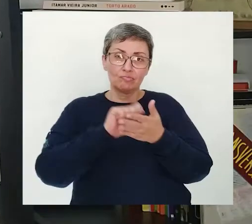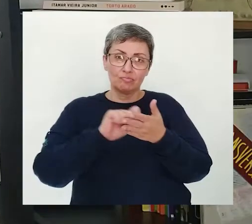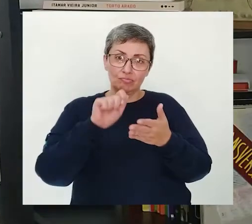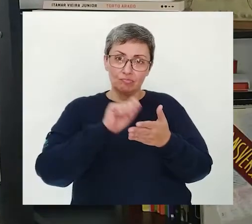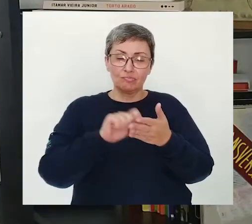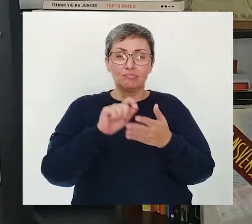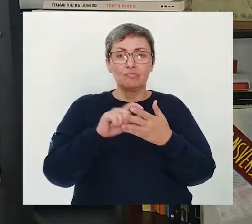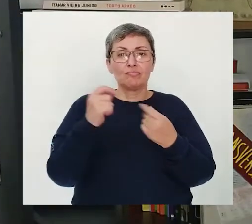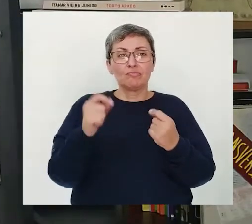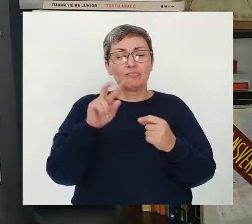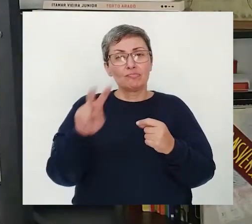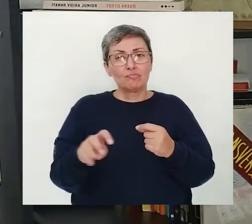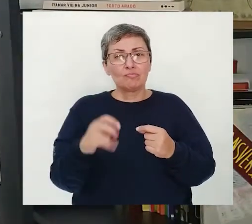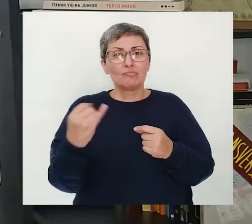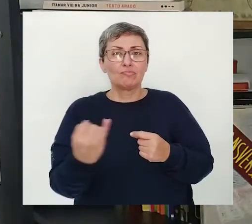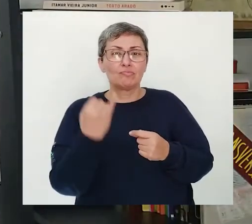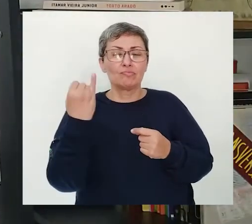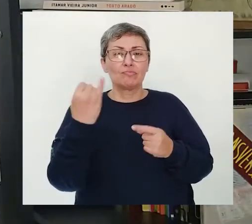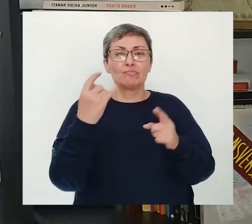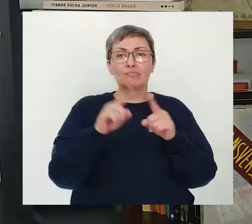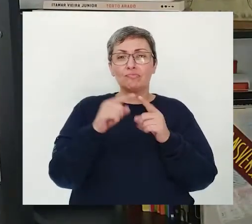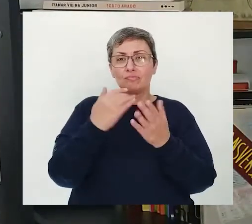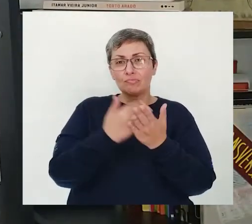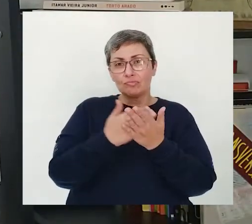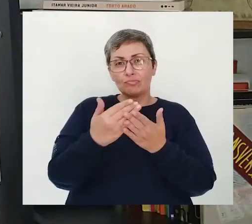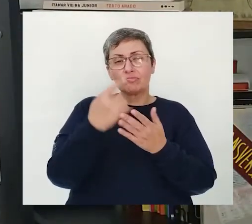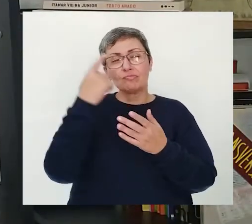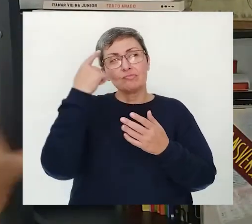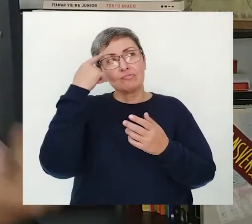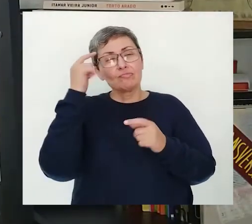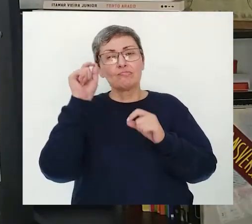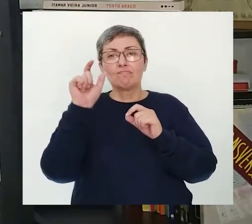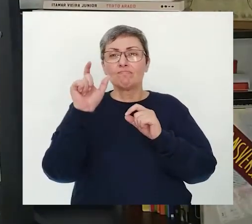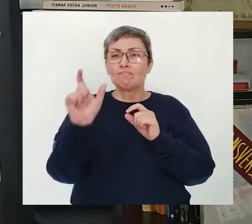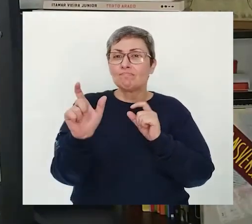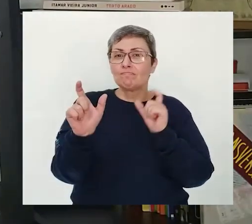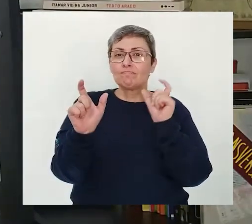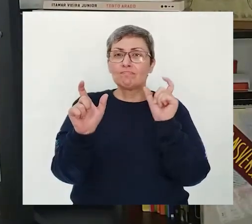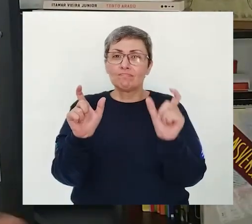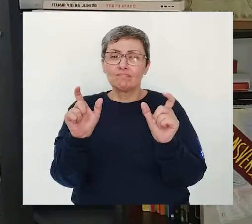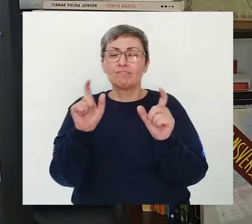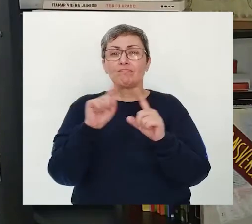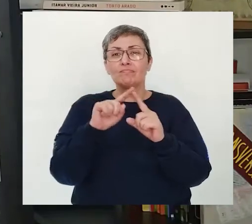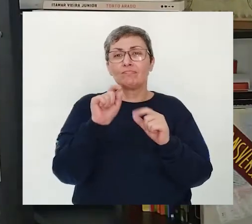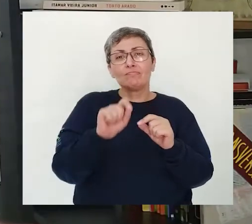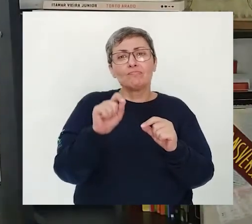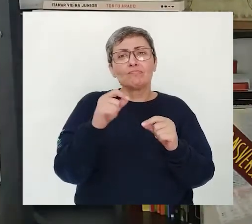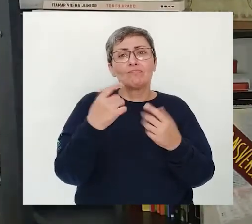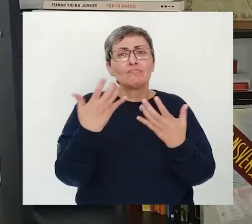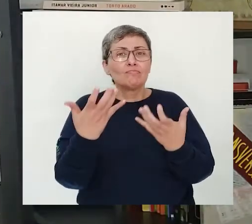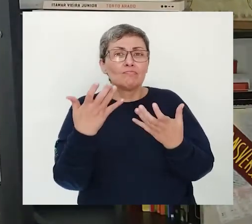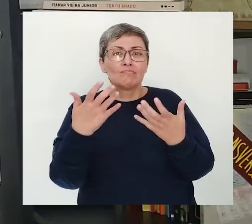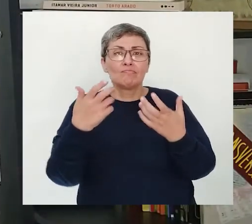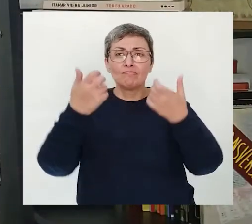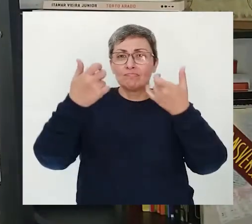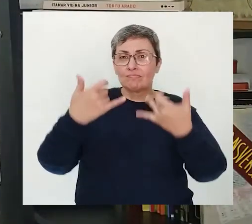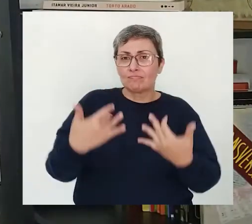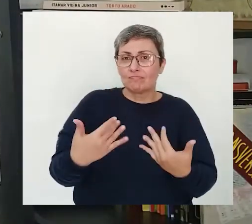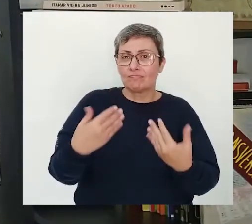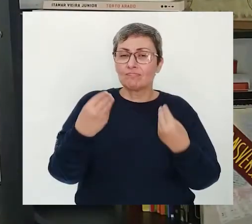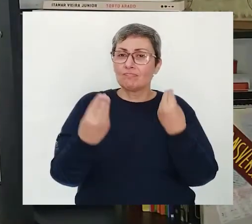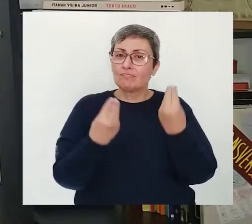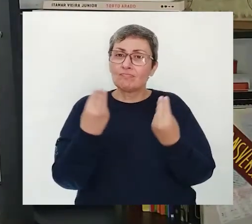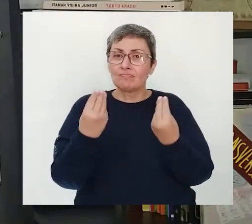escreverem O tema ele é muito importante Para começar a pensar Nas palavras E também no que você Pretende dizer aí